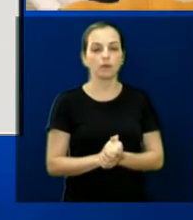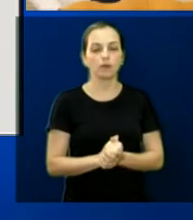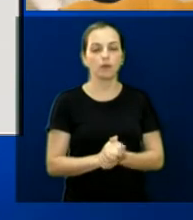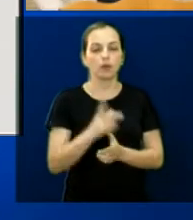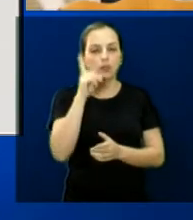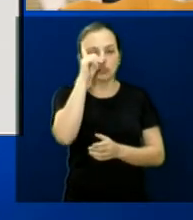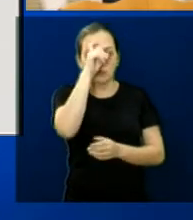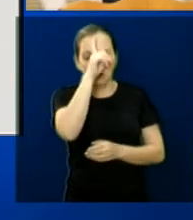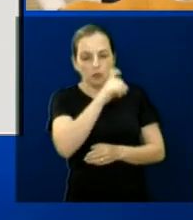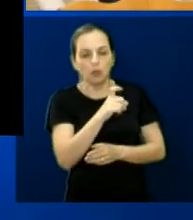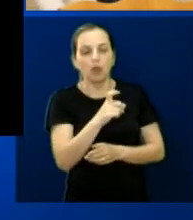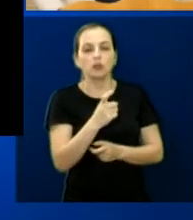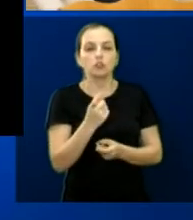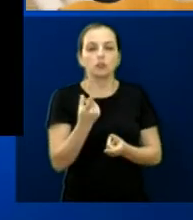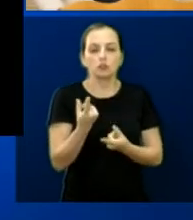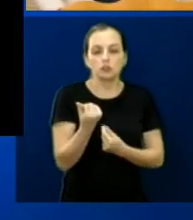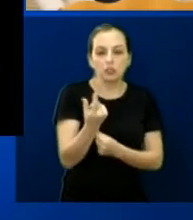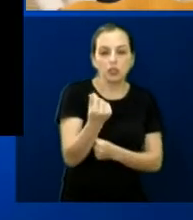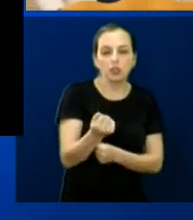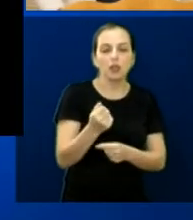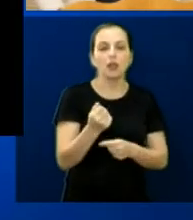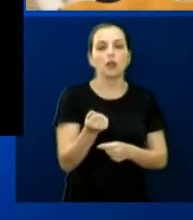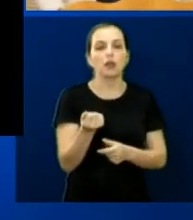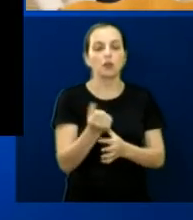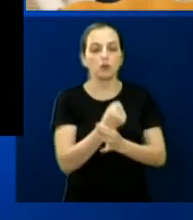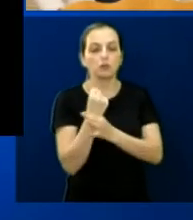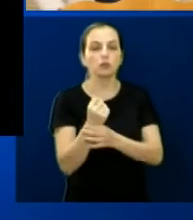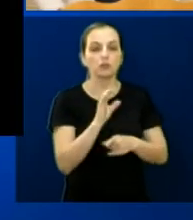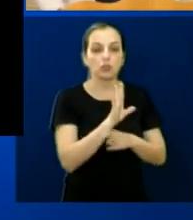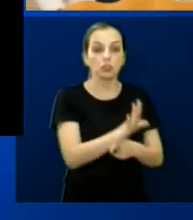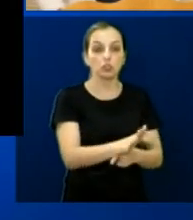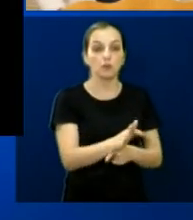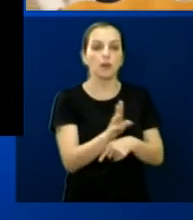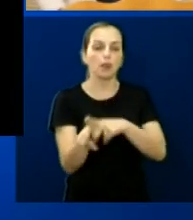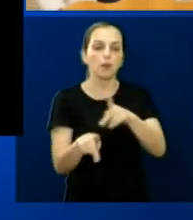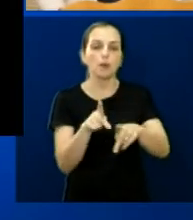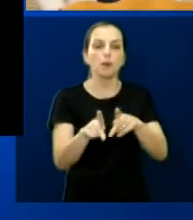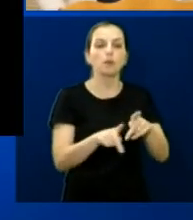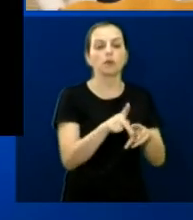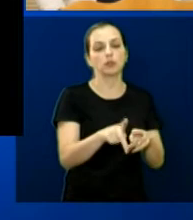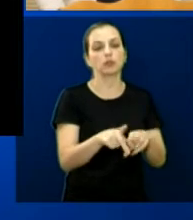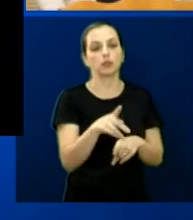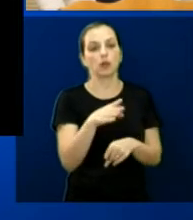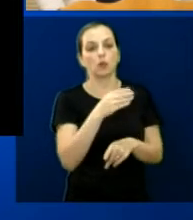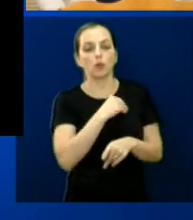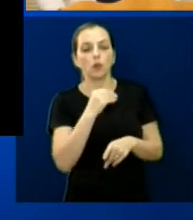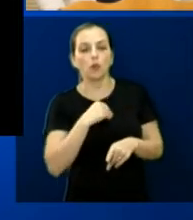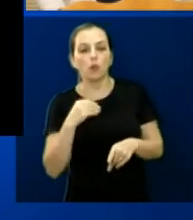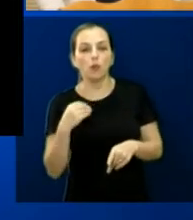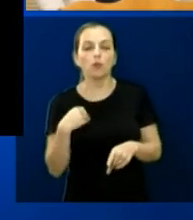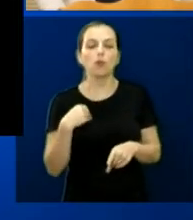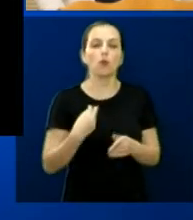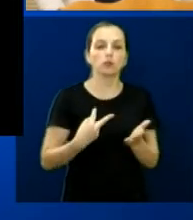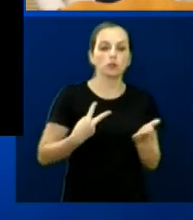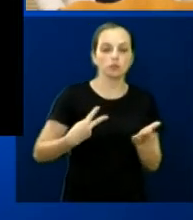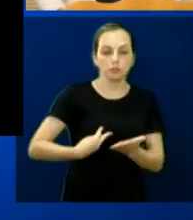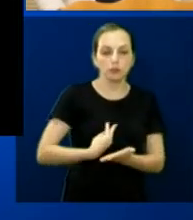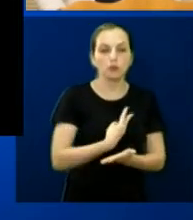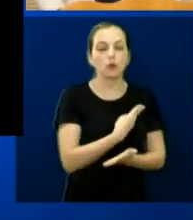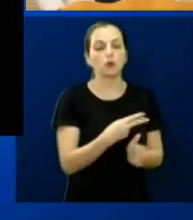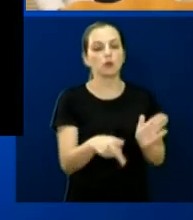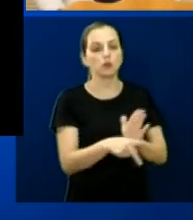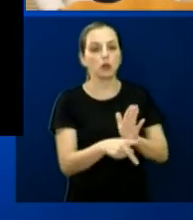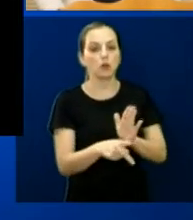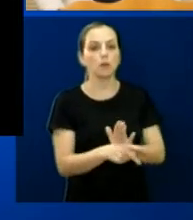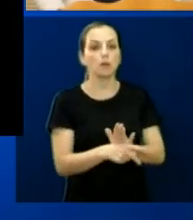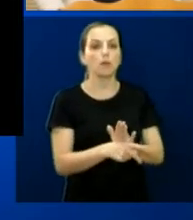receitas, despesas e garantir a oferta de atendimento gratuito para a população em consultas e preparação para procedimentos cirúrgicos, o